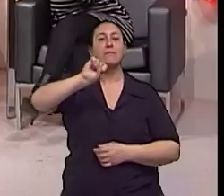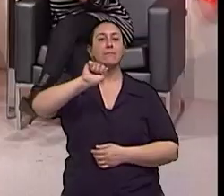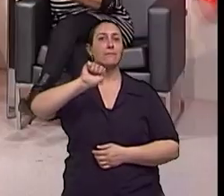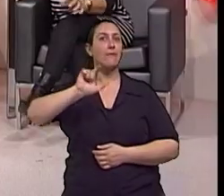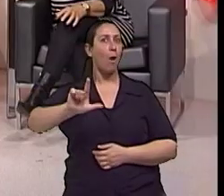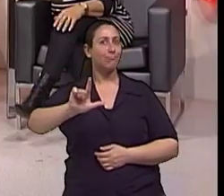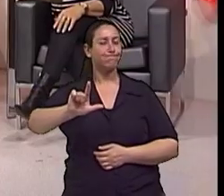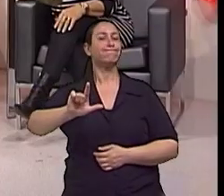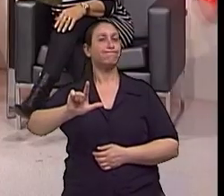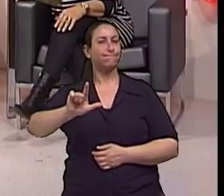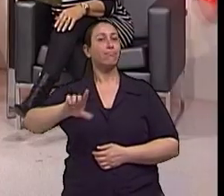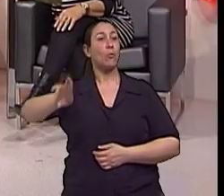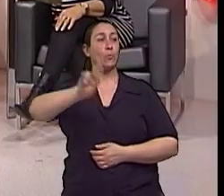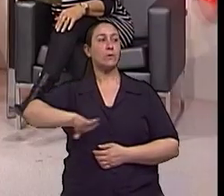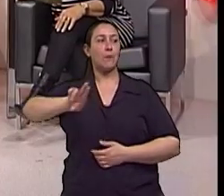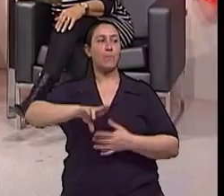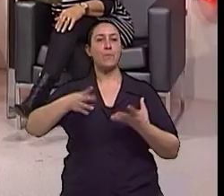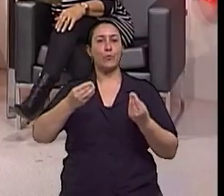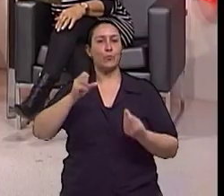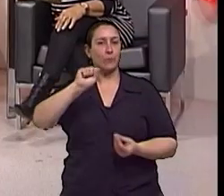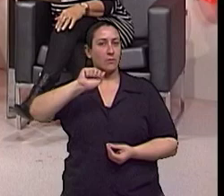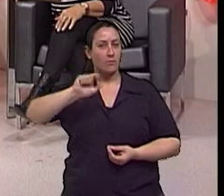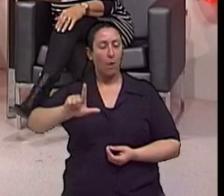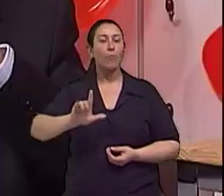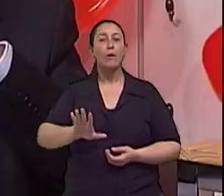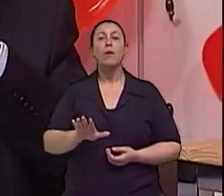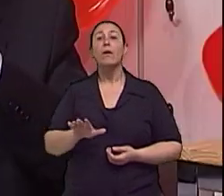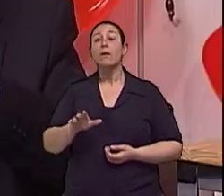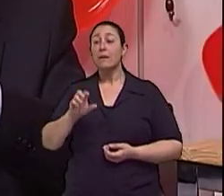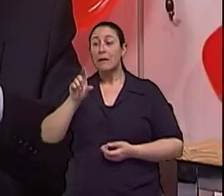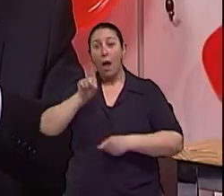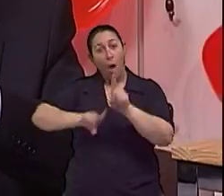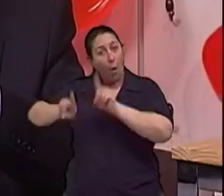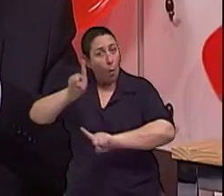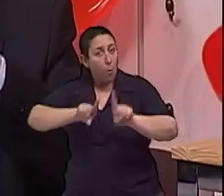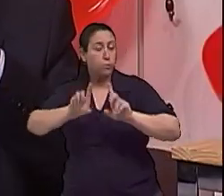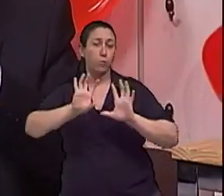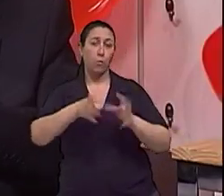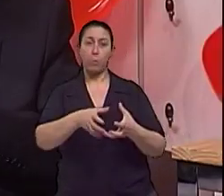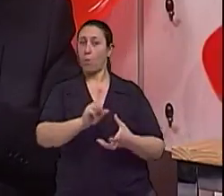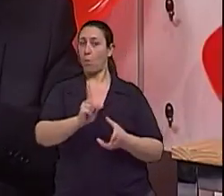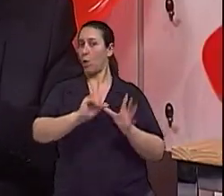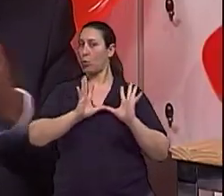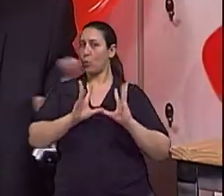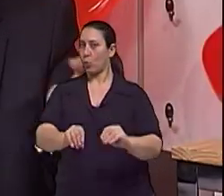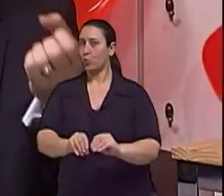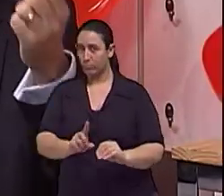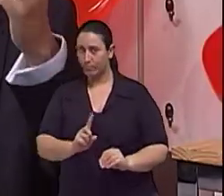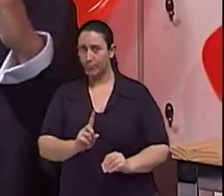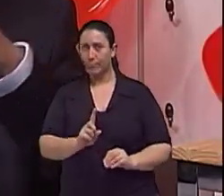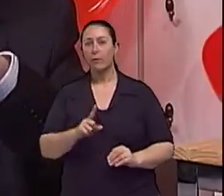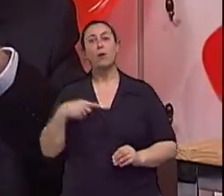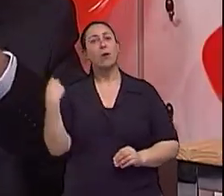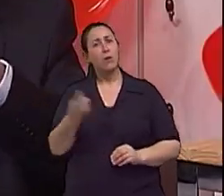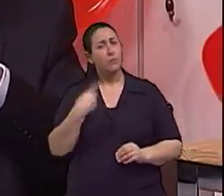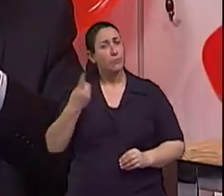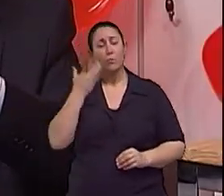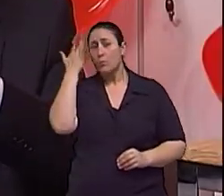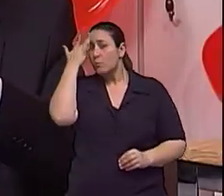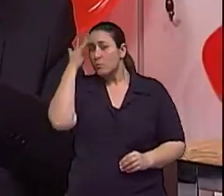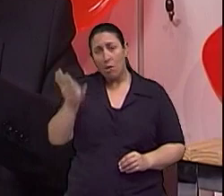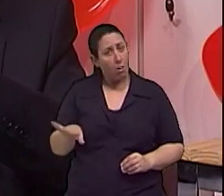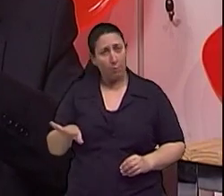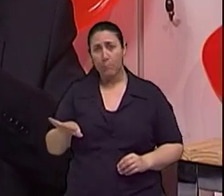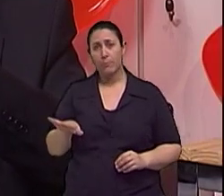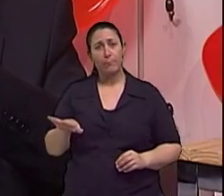ia lhe perguntar. Aumenta também? A ingesta de sal aumenta, sim. Mas assim, é em alguns grupos, não é em todo mundo. E a gente não sabe